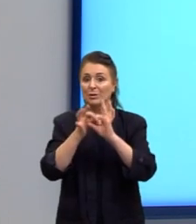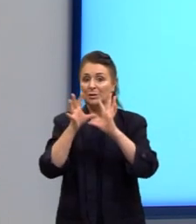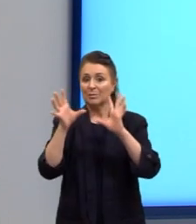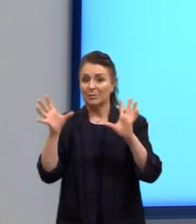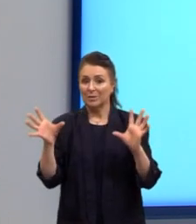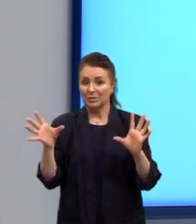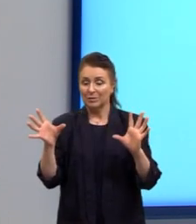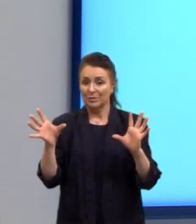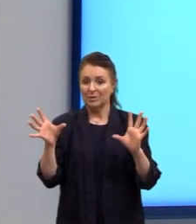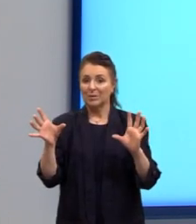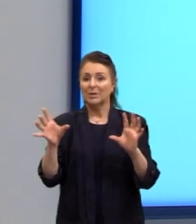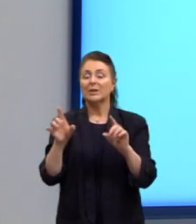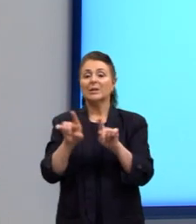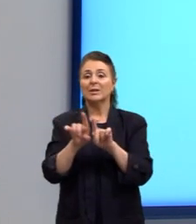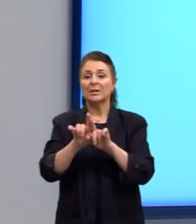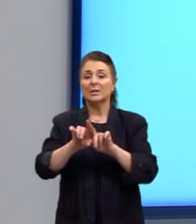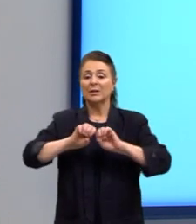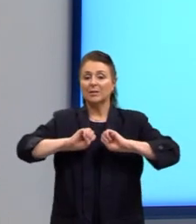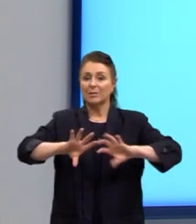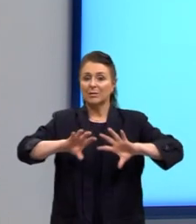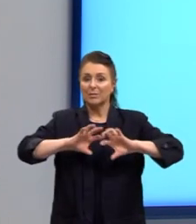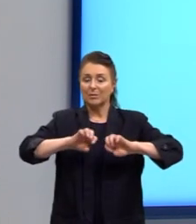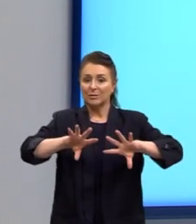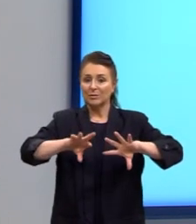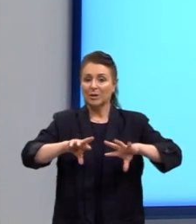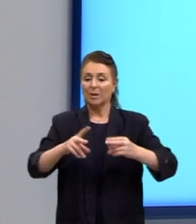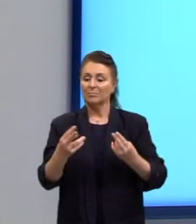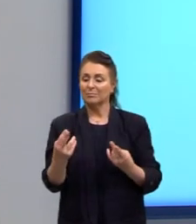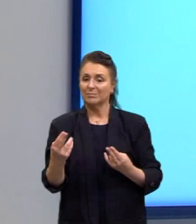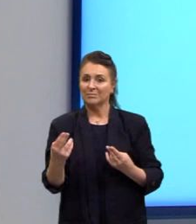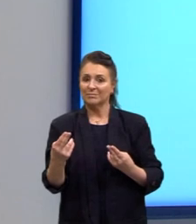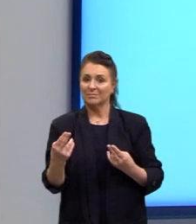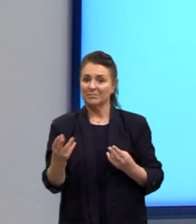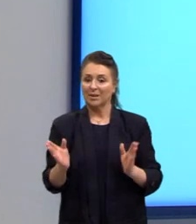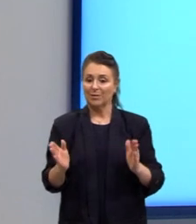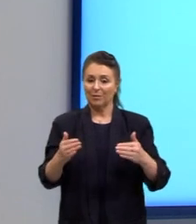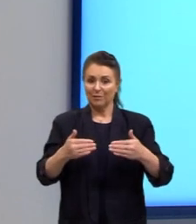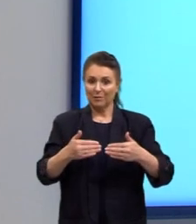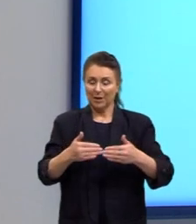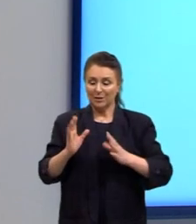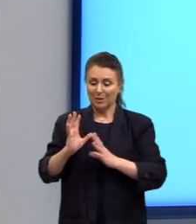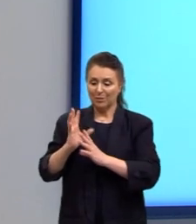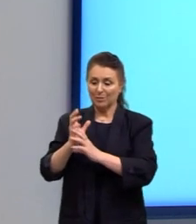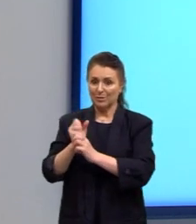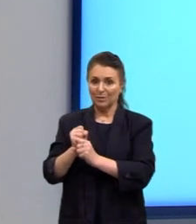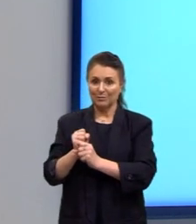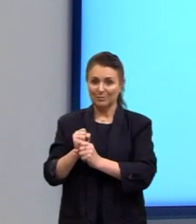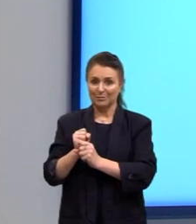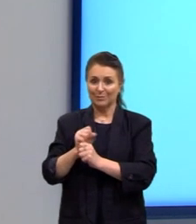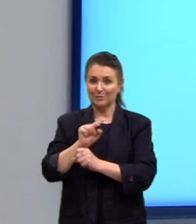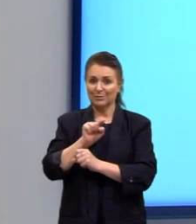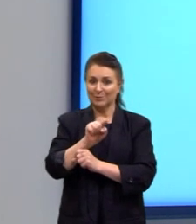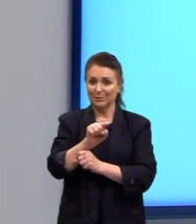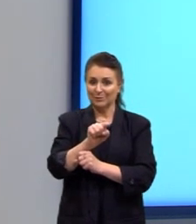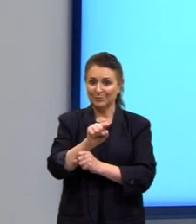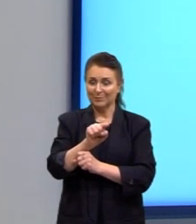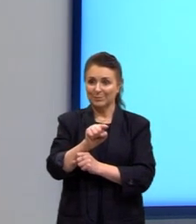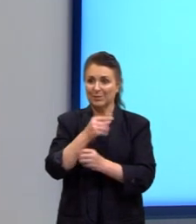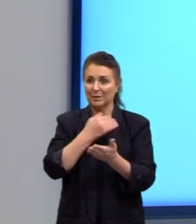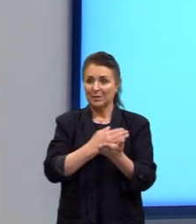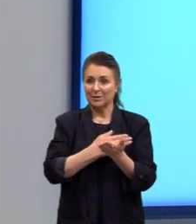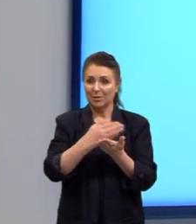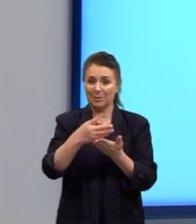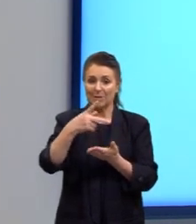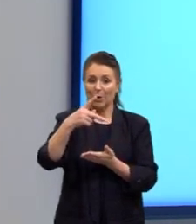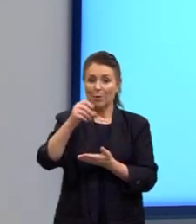educacionalmente homogênea. Fecha a nossa conclusão nota mil. Ela começa, então, com